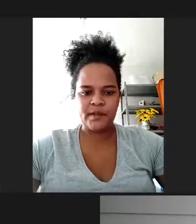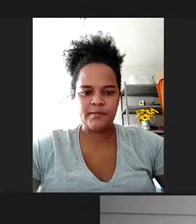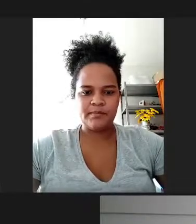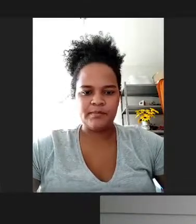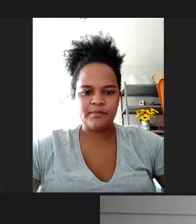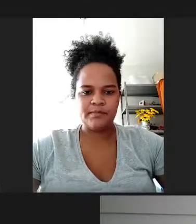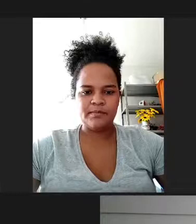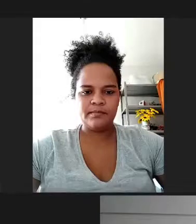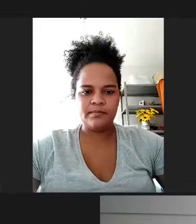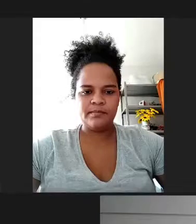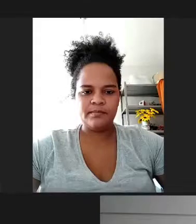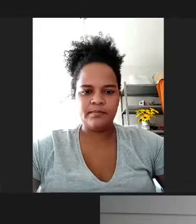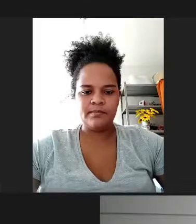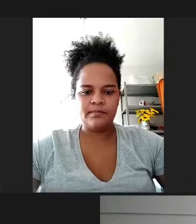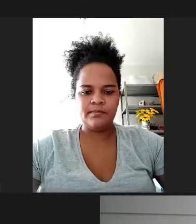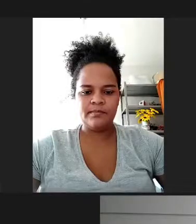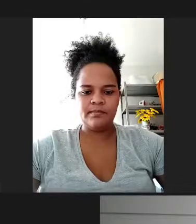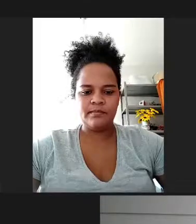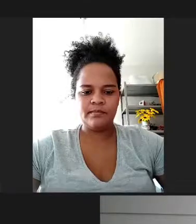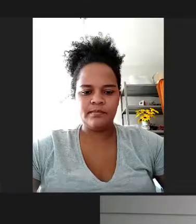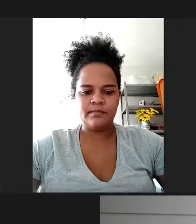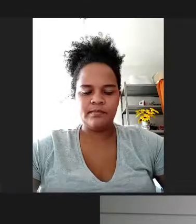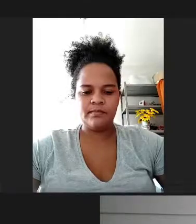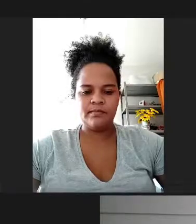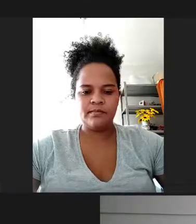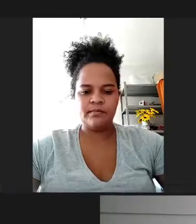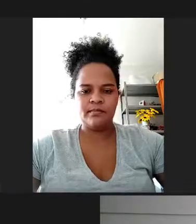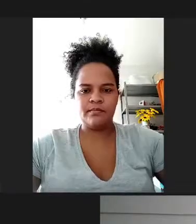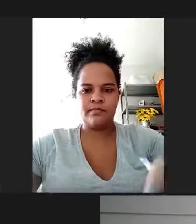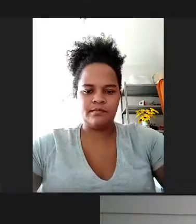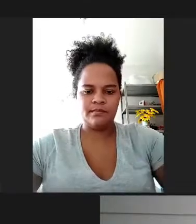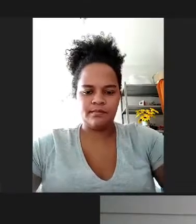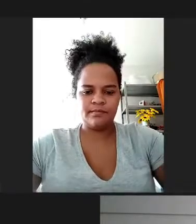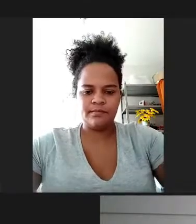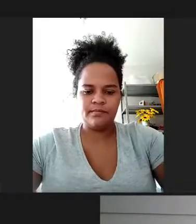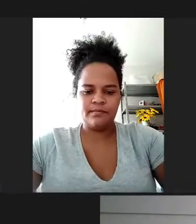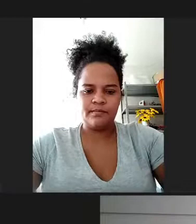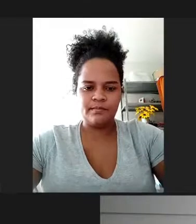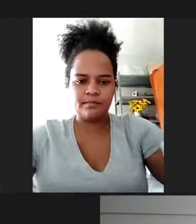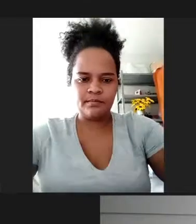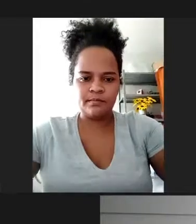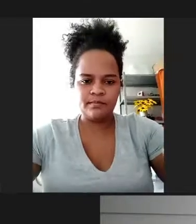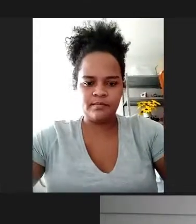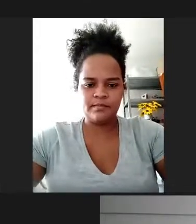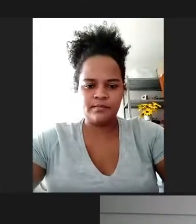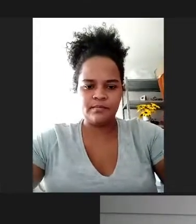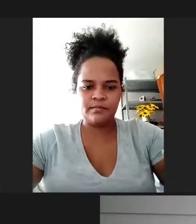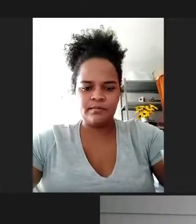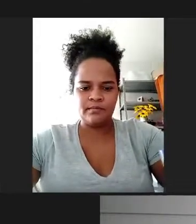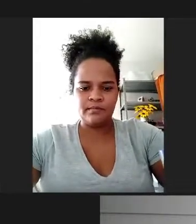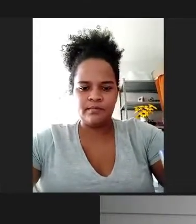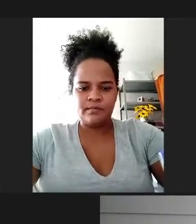nada seria. Ainda que eu dê aos pobres tudo o que possuo, e entregue o meu corpo para ser